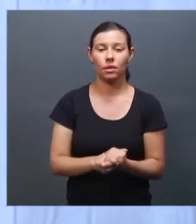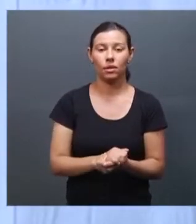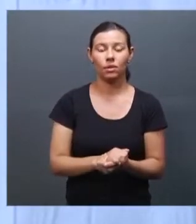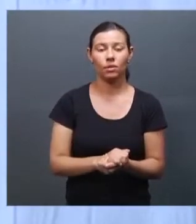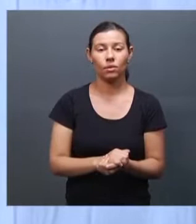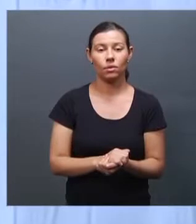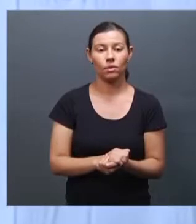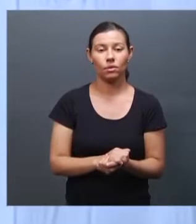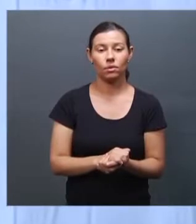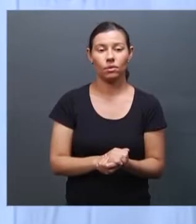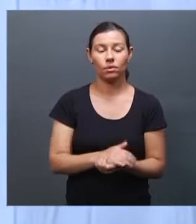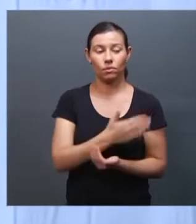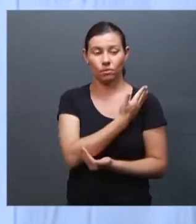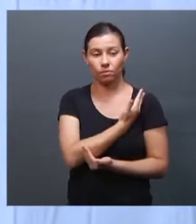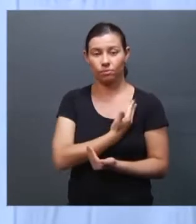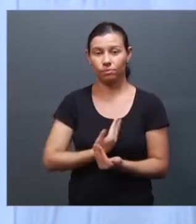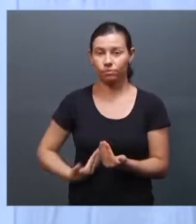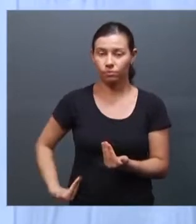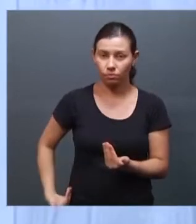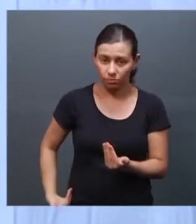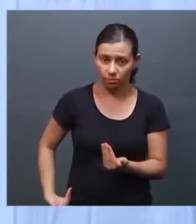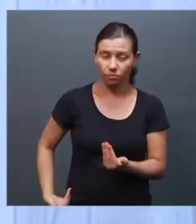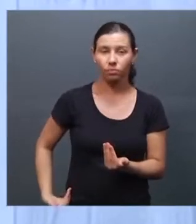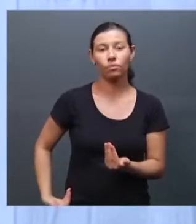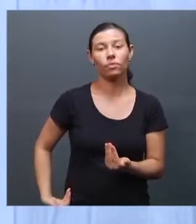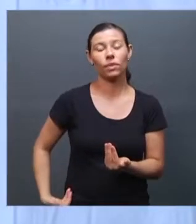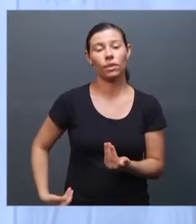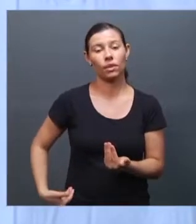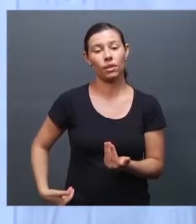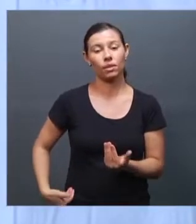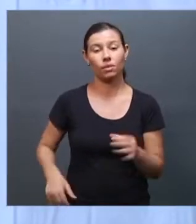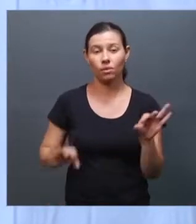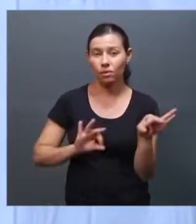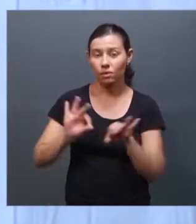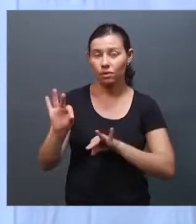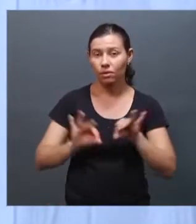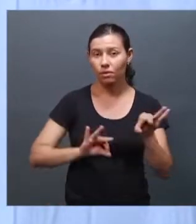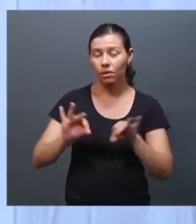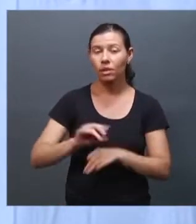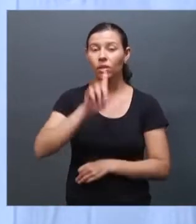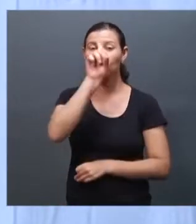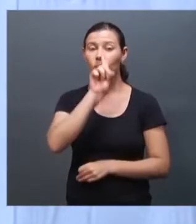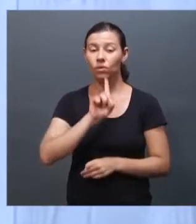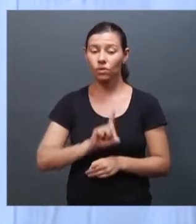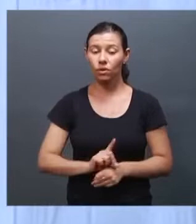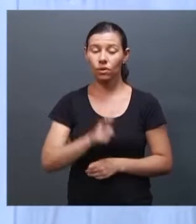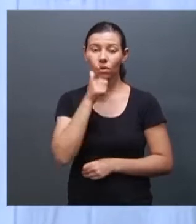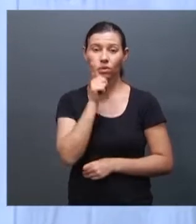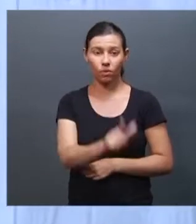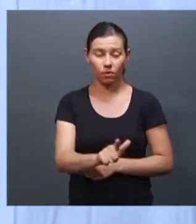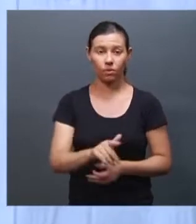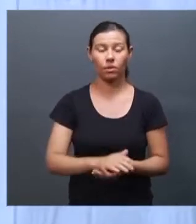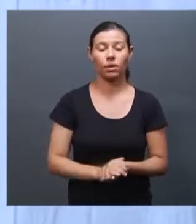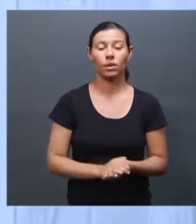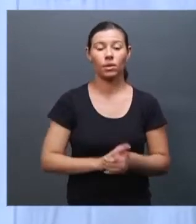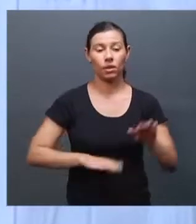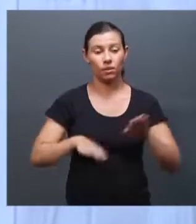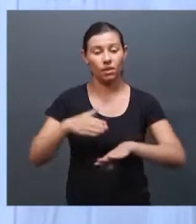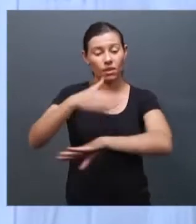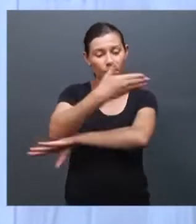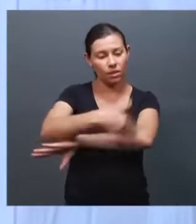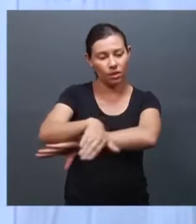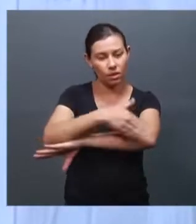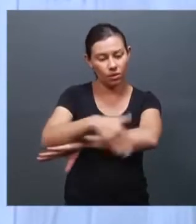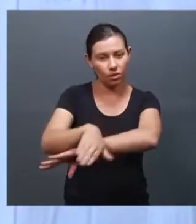seus direitos fundamentais garantidos, porque é uma população vulnerabilizada no sentido de que é atacada nas ruas, sofre todo tipo de